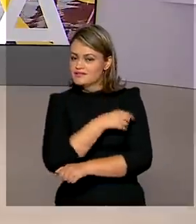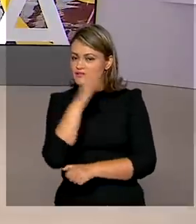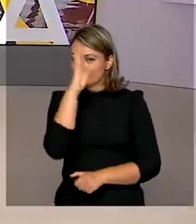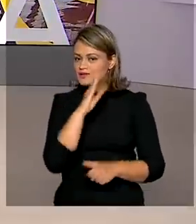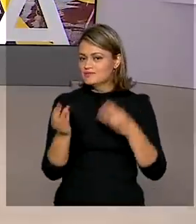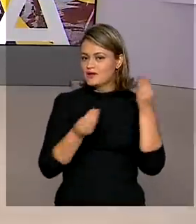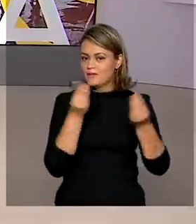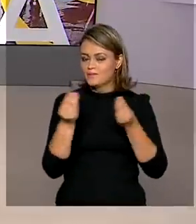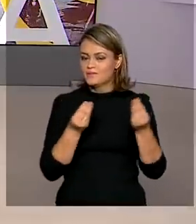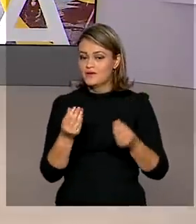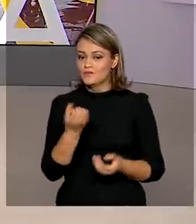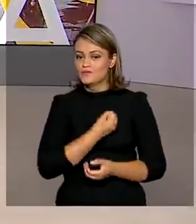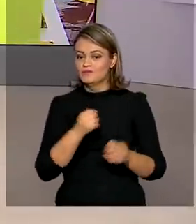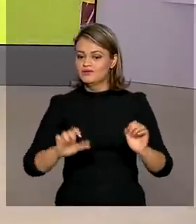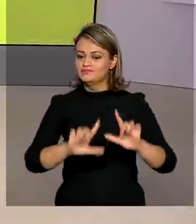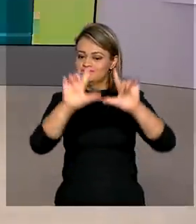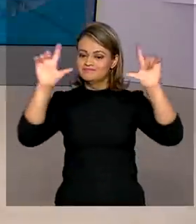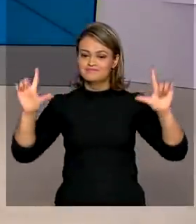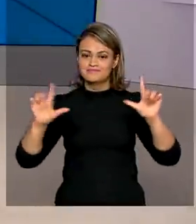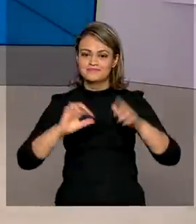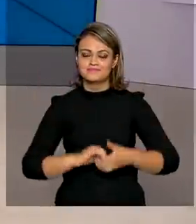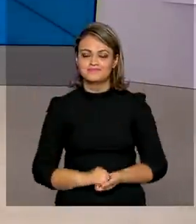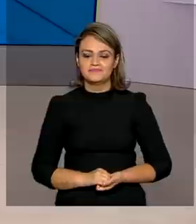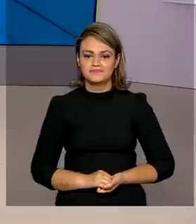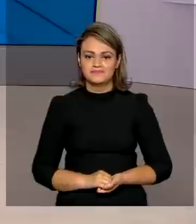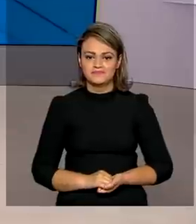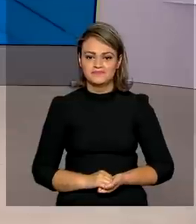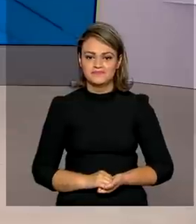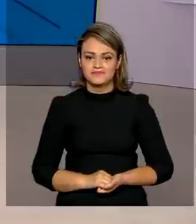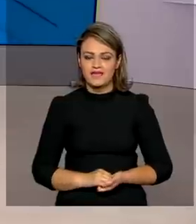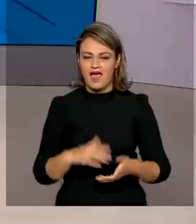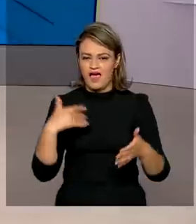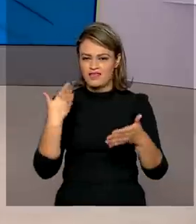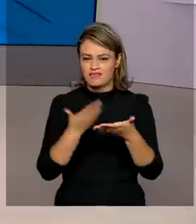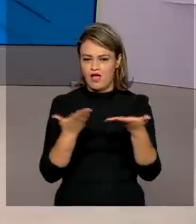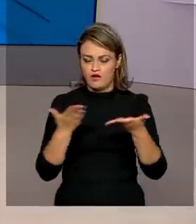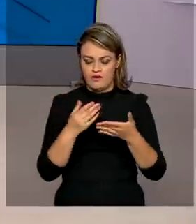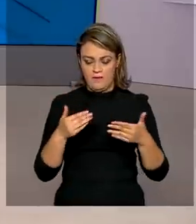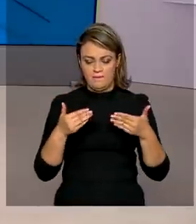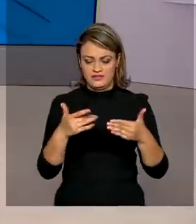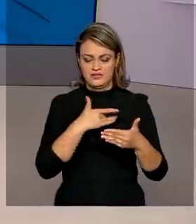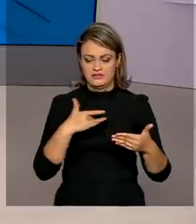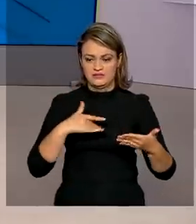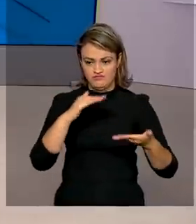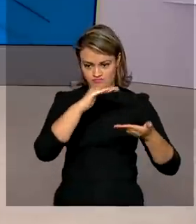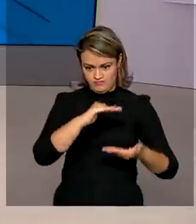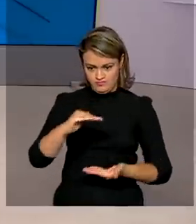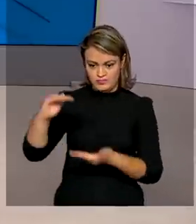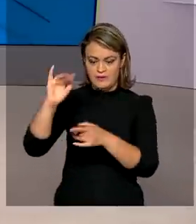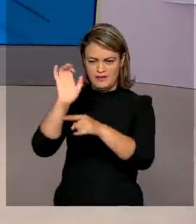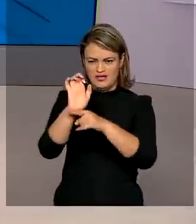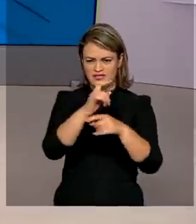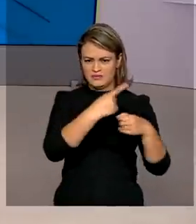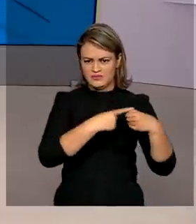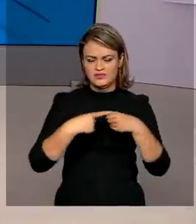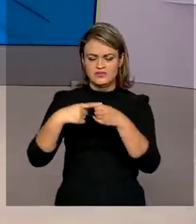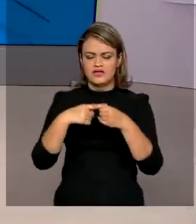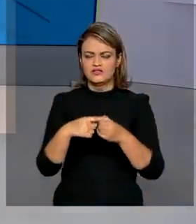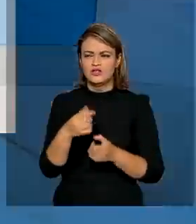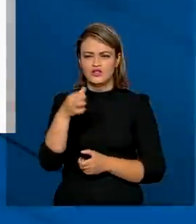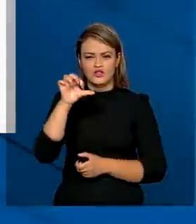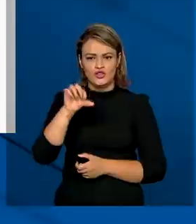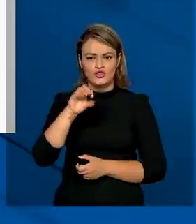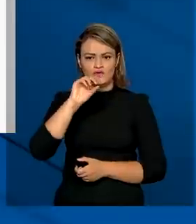vacinação no Brasil? Os números estão aqui no telão. Vamos lá. Até agora, o Ministério da Saúde já distribuiu para estados e municípios mais de